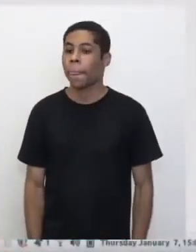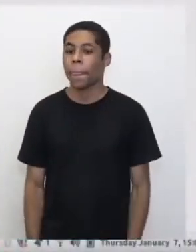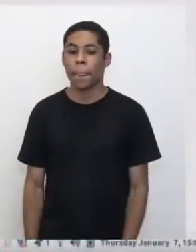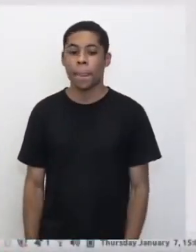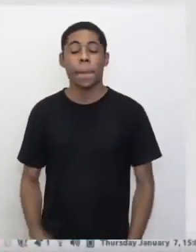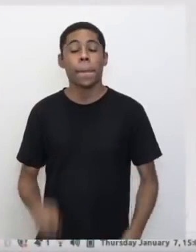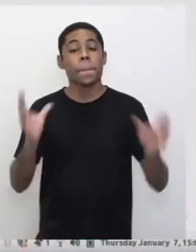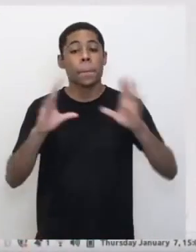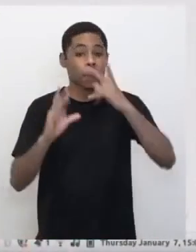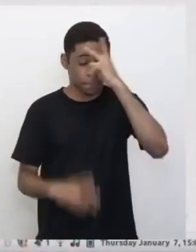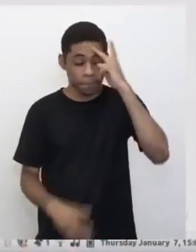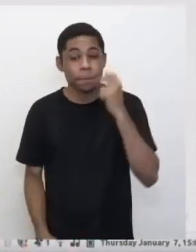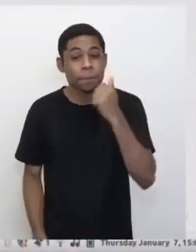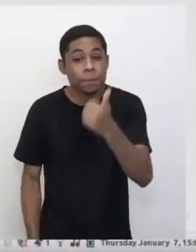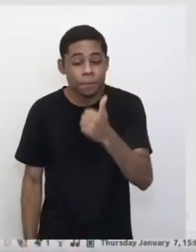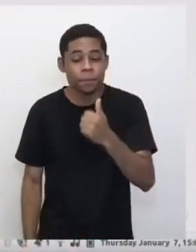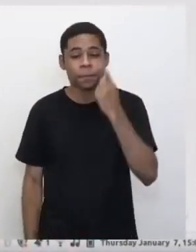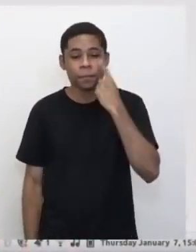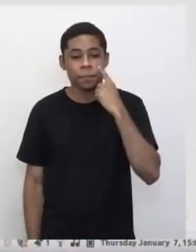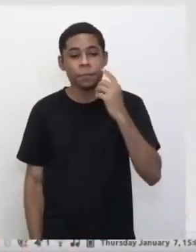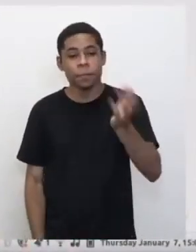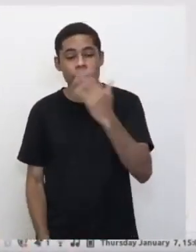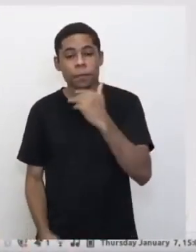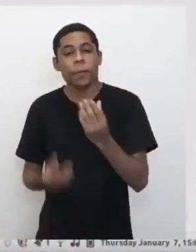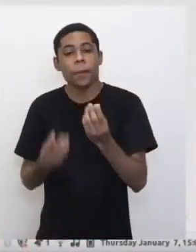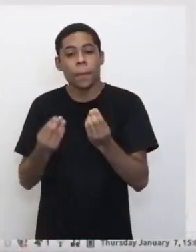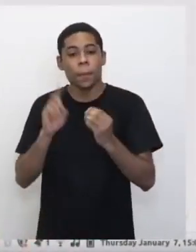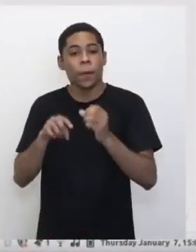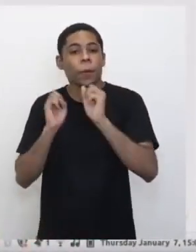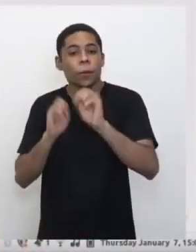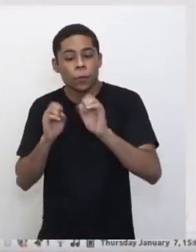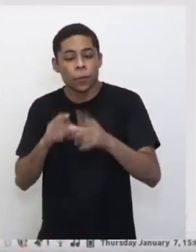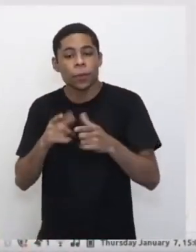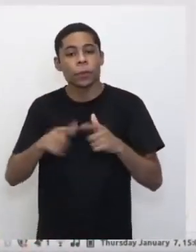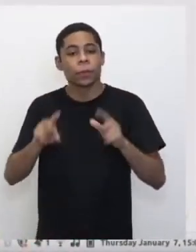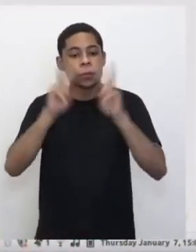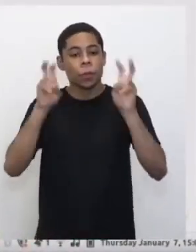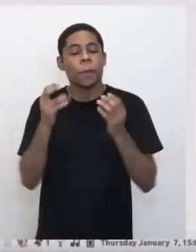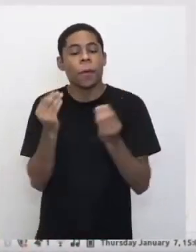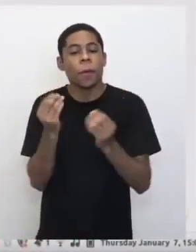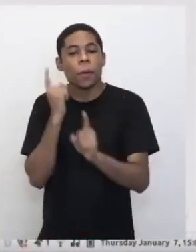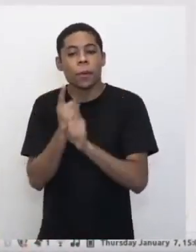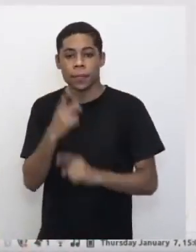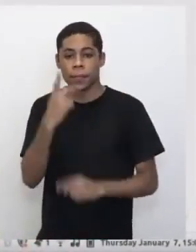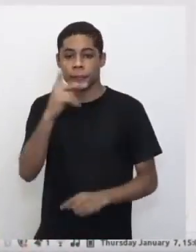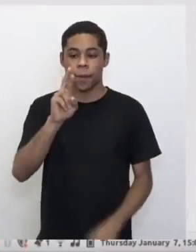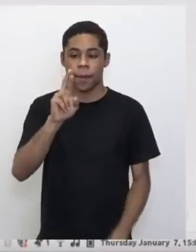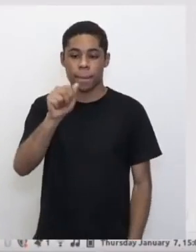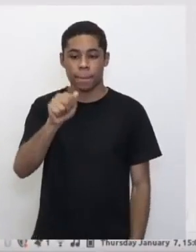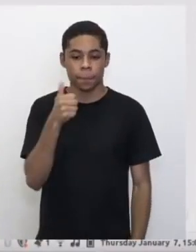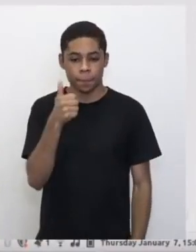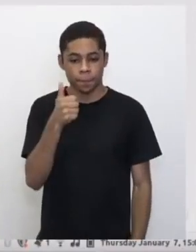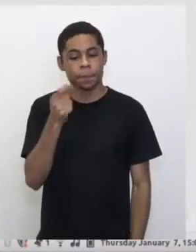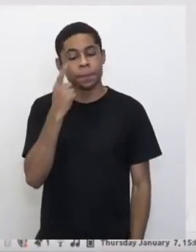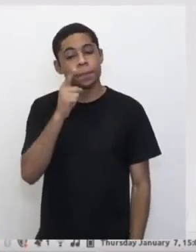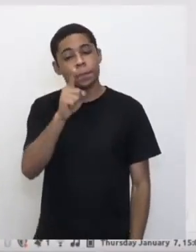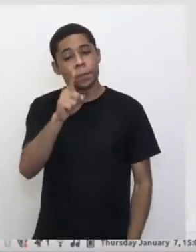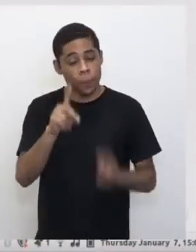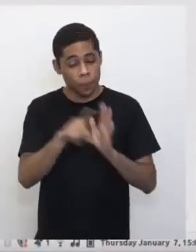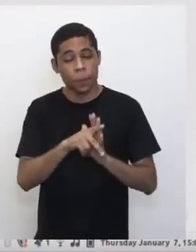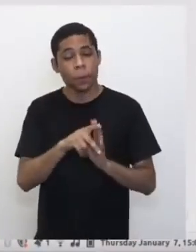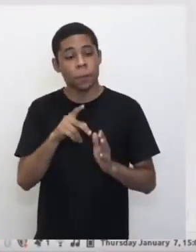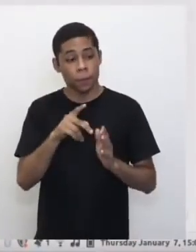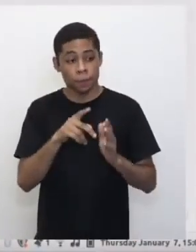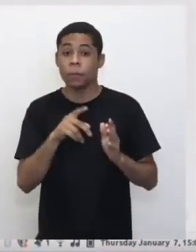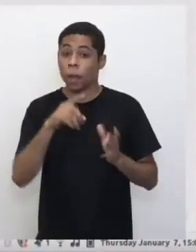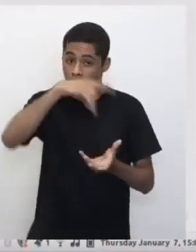Olá, pessoal, tudo bem? Vamos lá para um tutorial sobre como encontrar o número do seu R.A. Você que é aluno da rede estadual